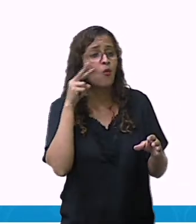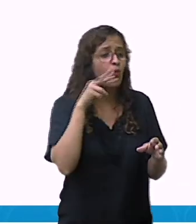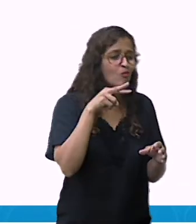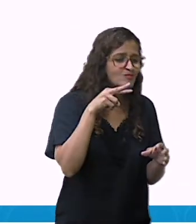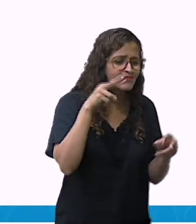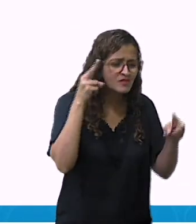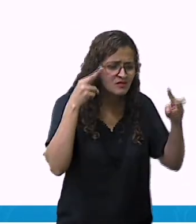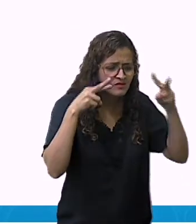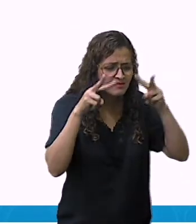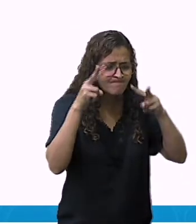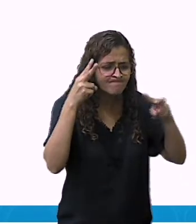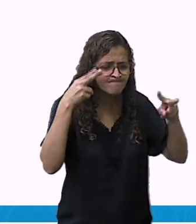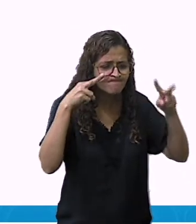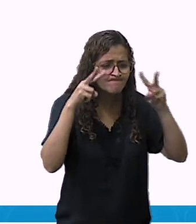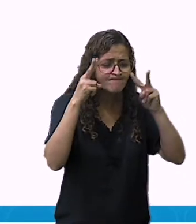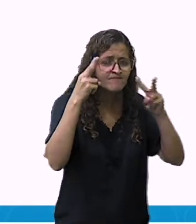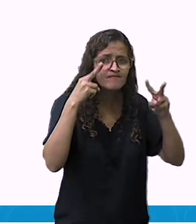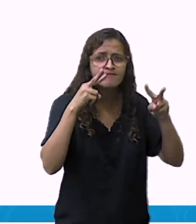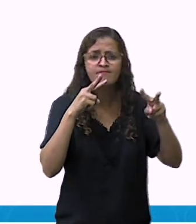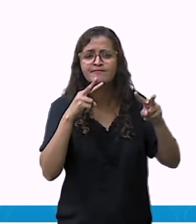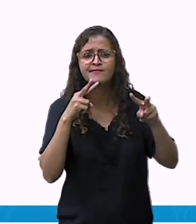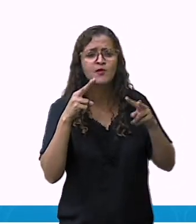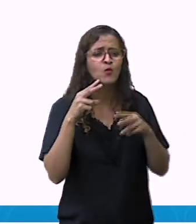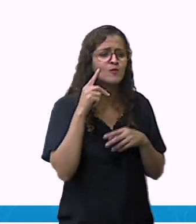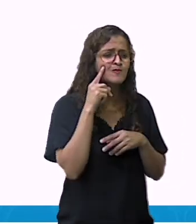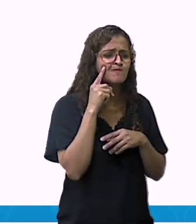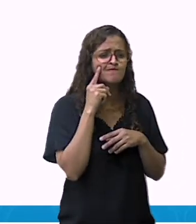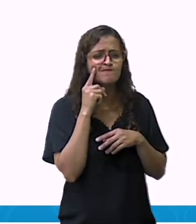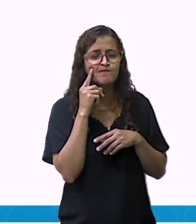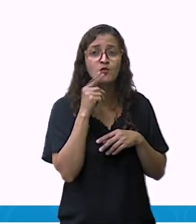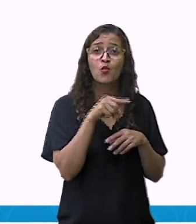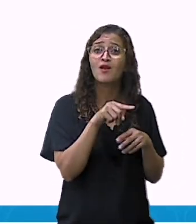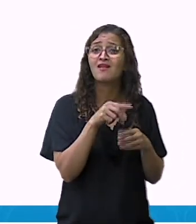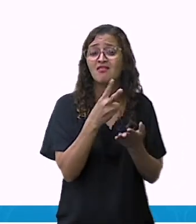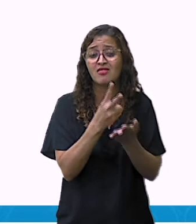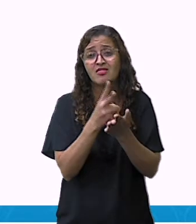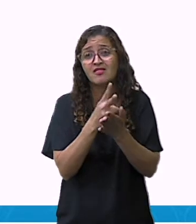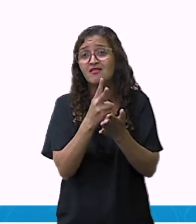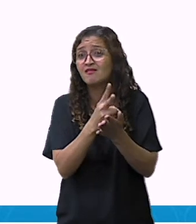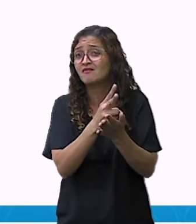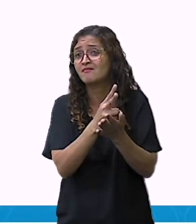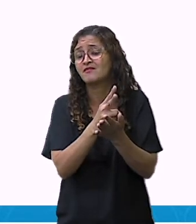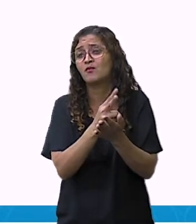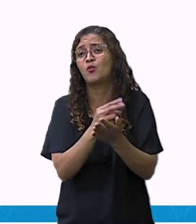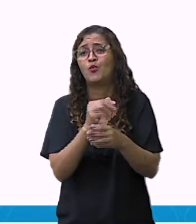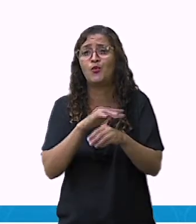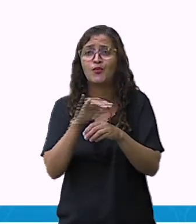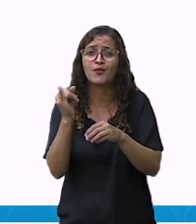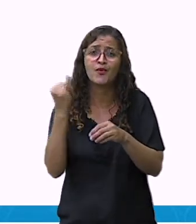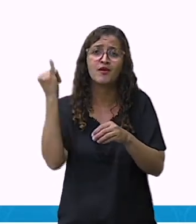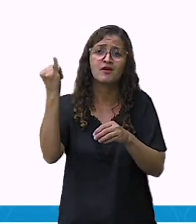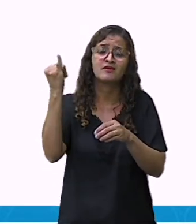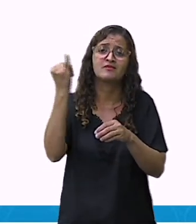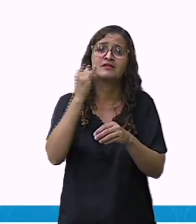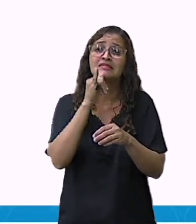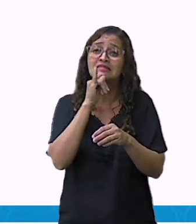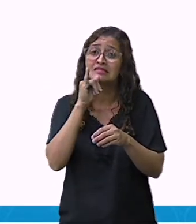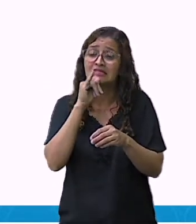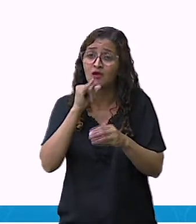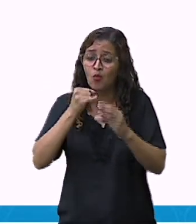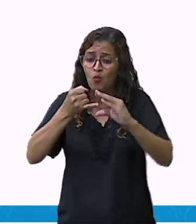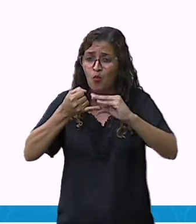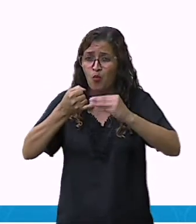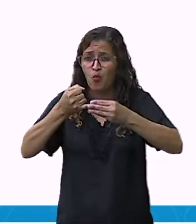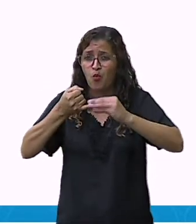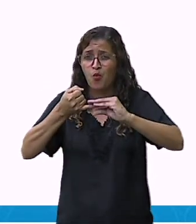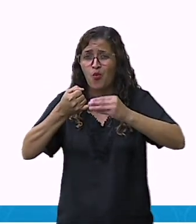olhada. Vamos ver se tem alguma coisa aqui que está estragando. O feijão mesmo, quando ele azeda pelo seu processo de não